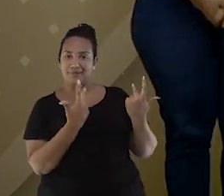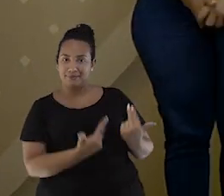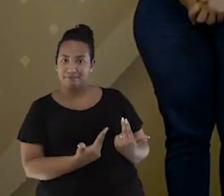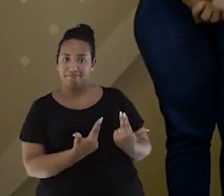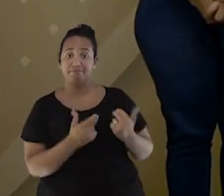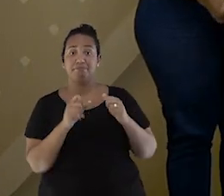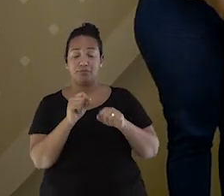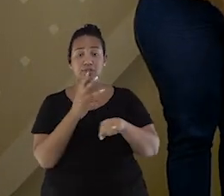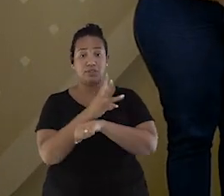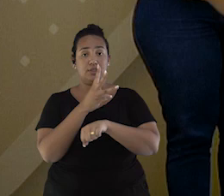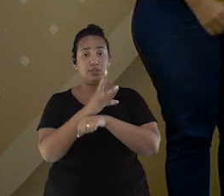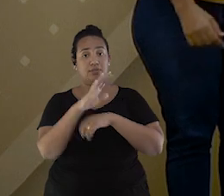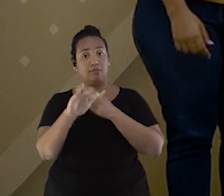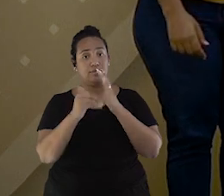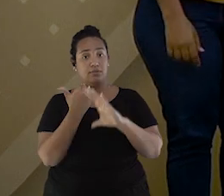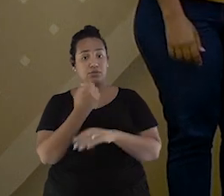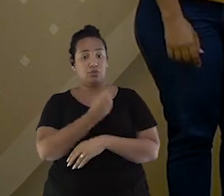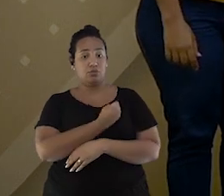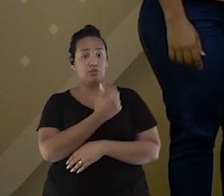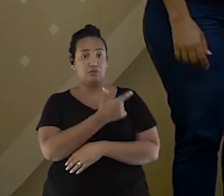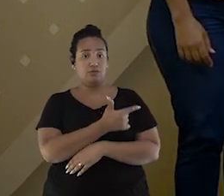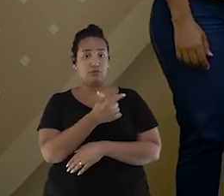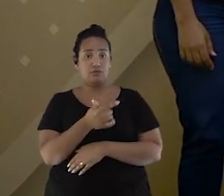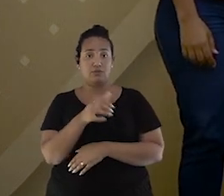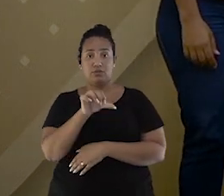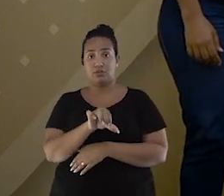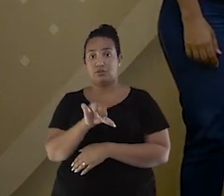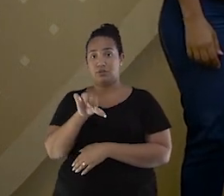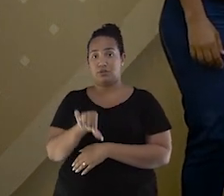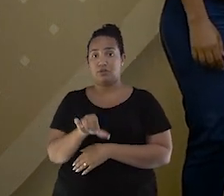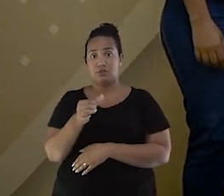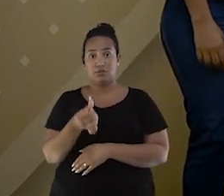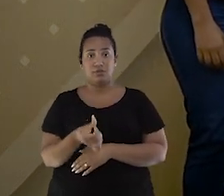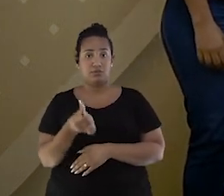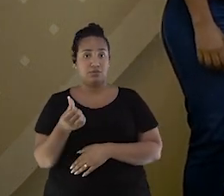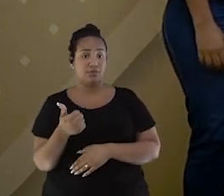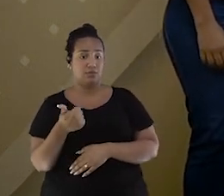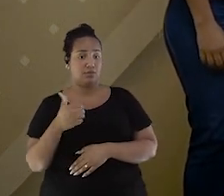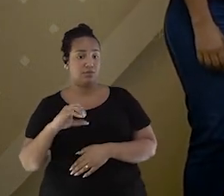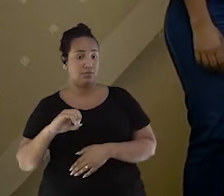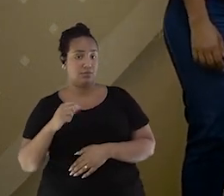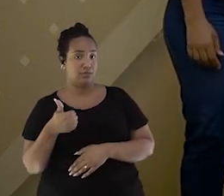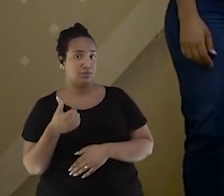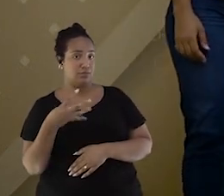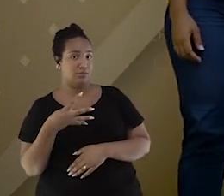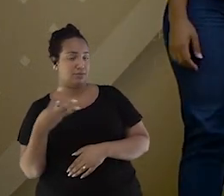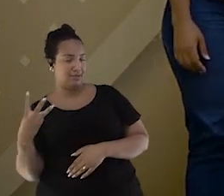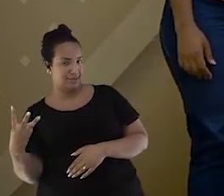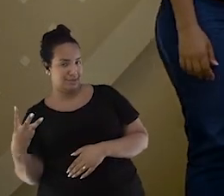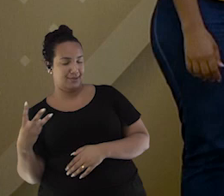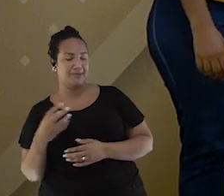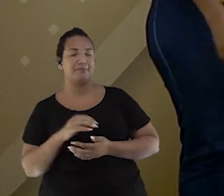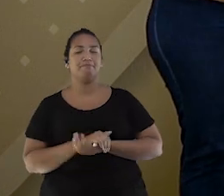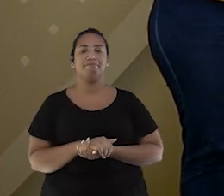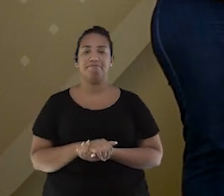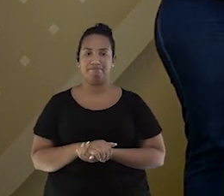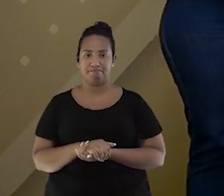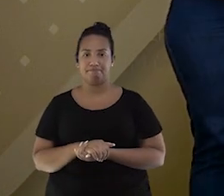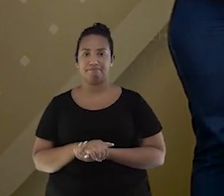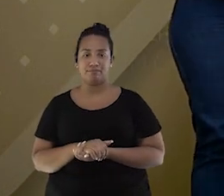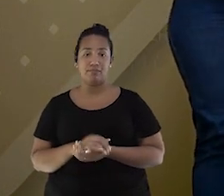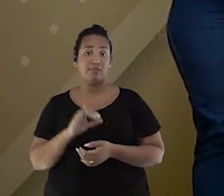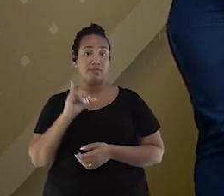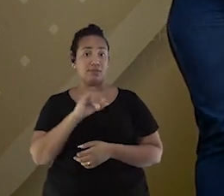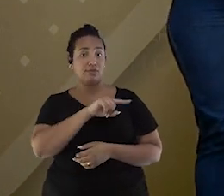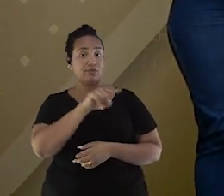WhatsApp, que é o 27996610143. E se você